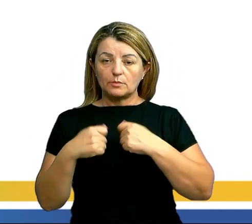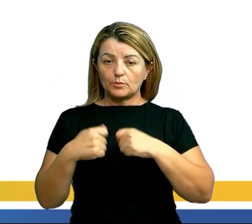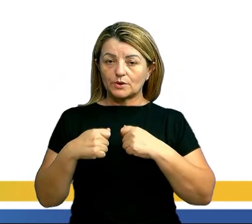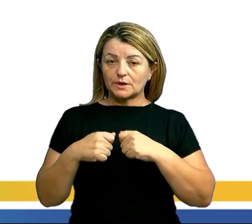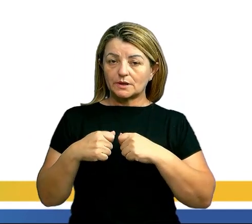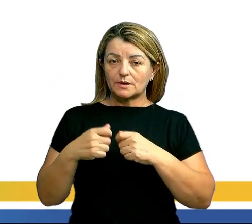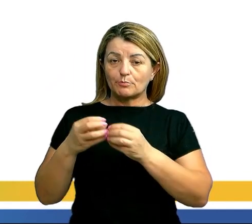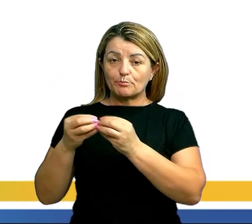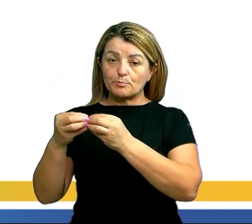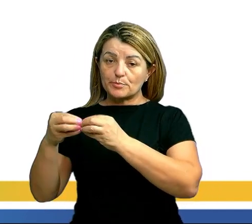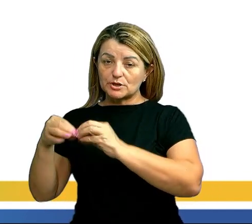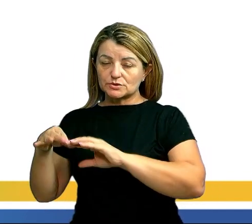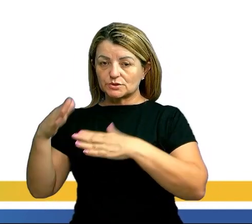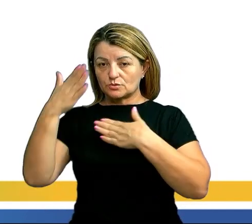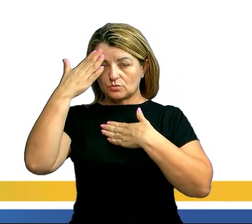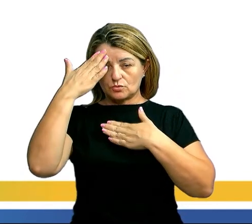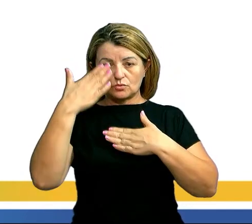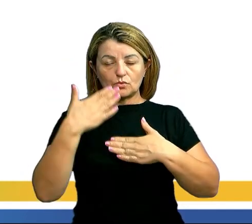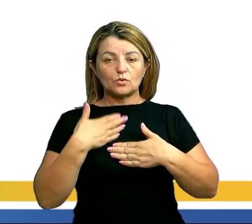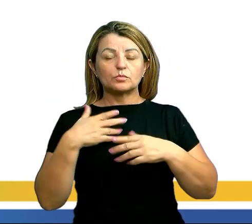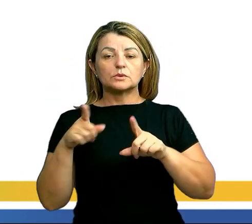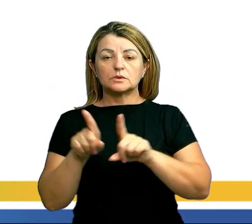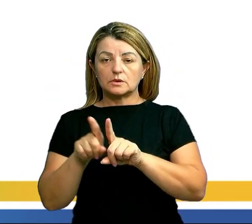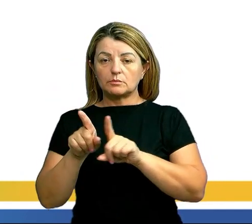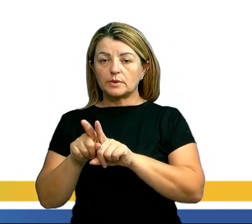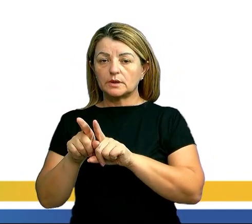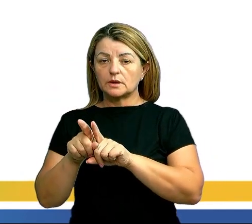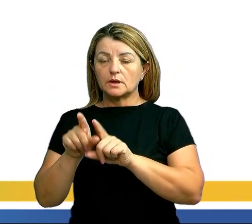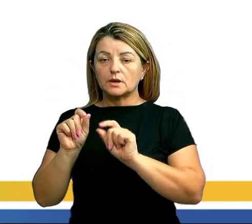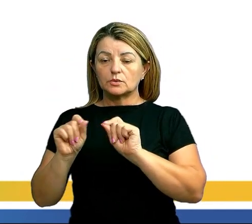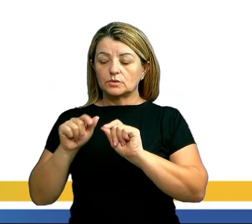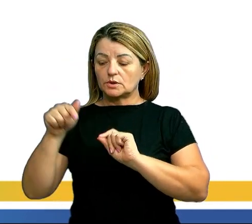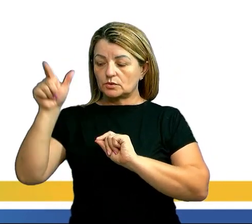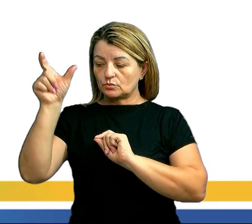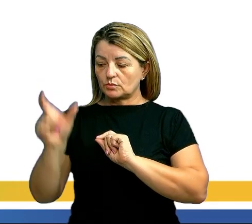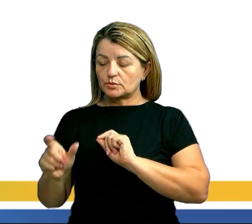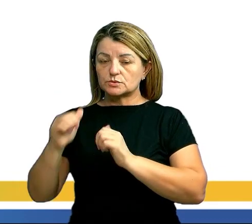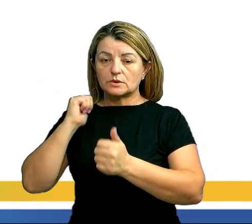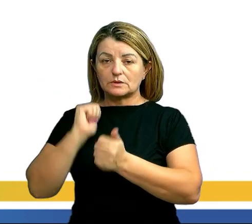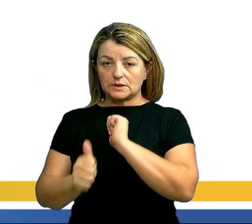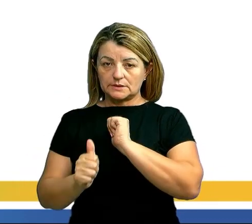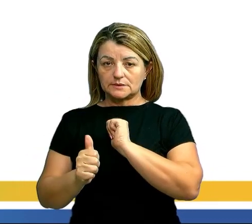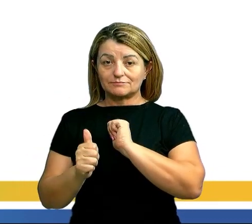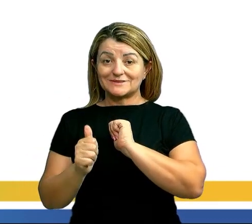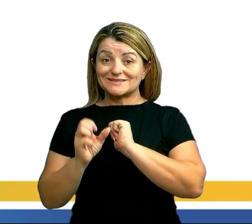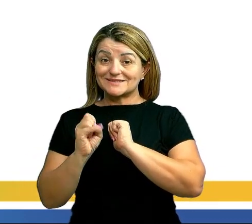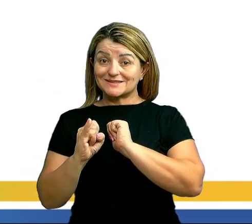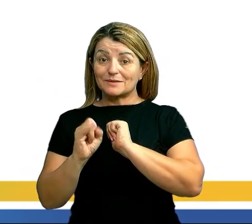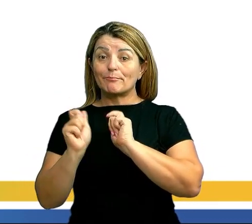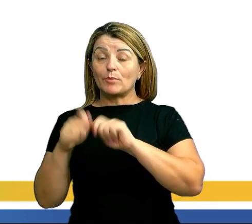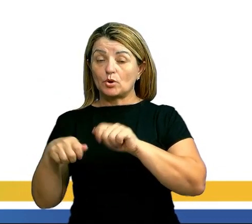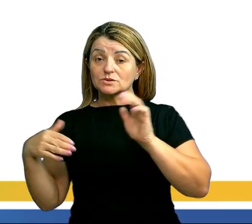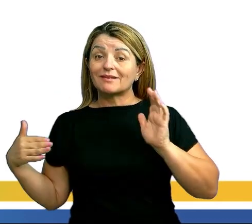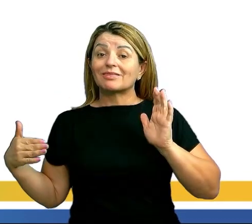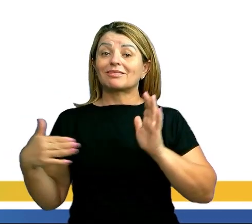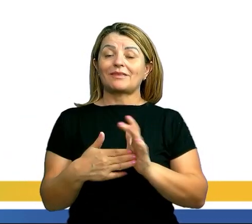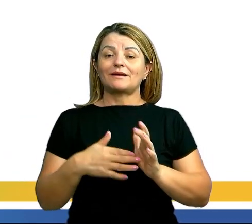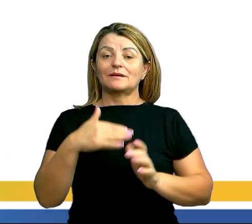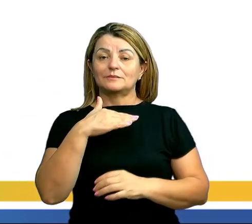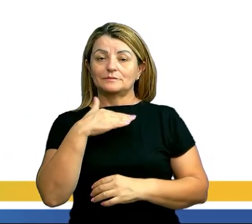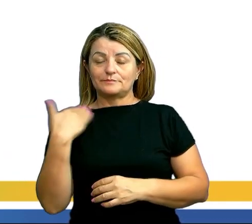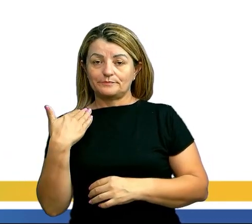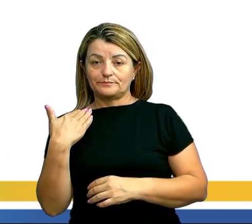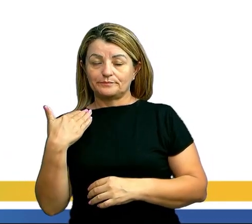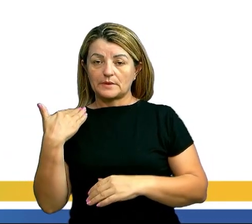o desempenho de um atleta e pode levar em casos extremos até a morte se desenvolvermos potência de